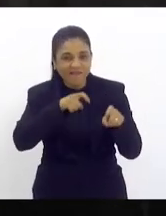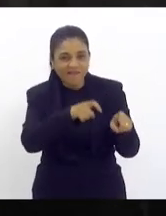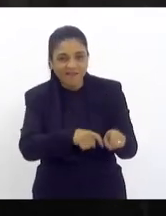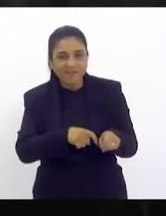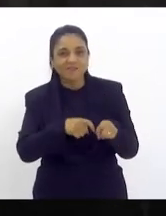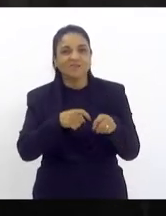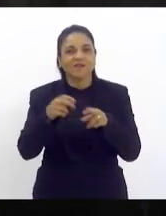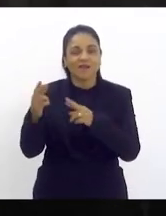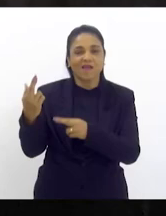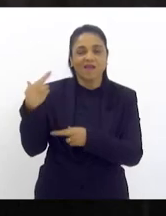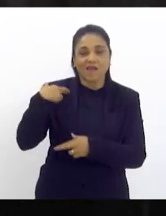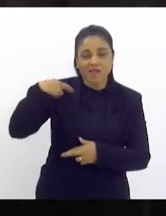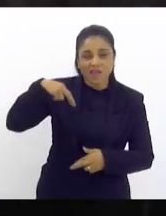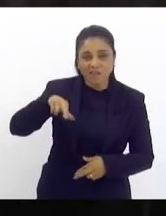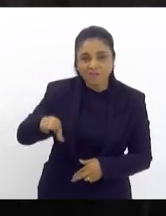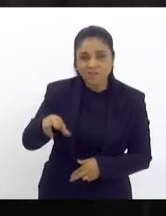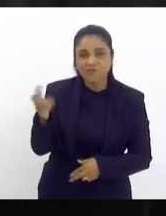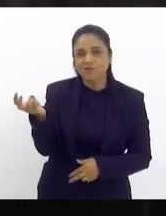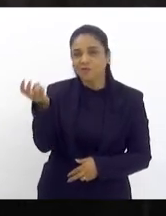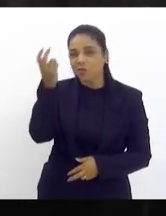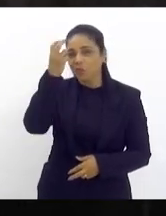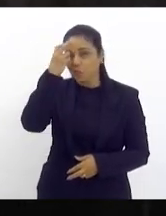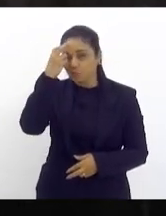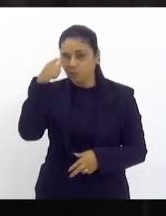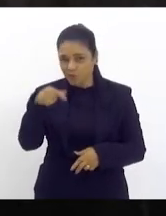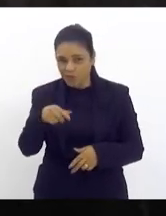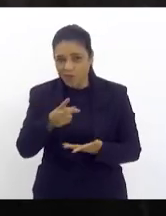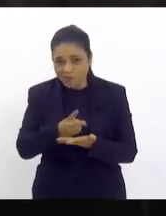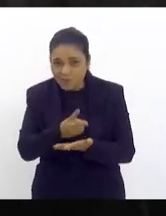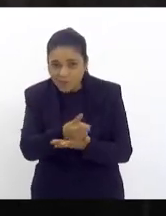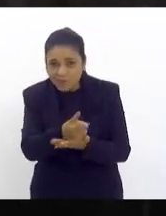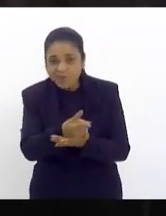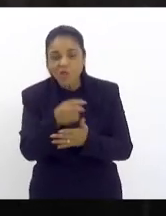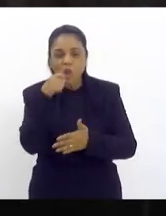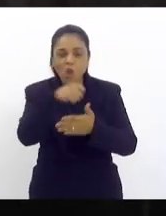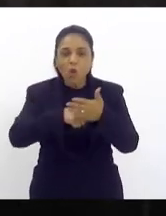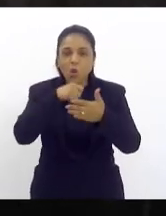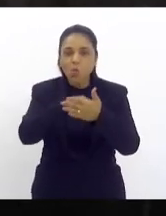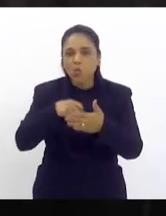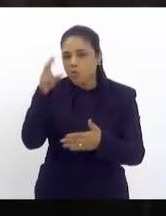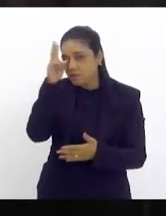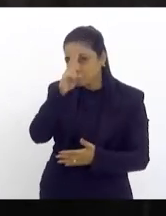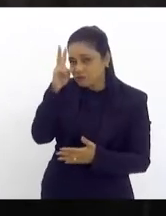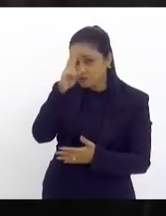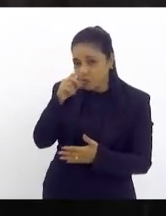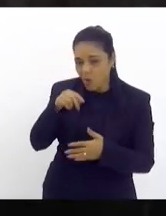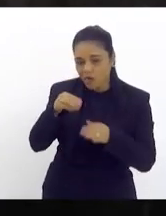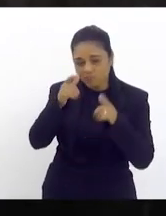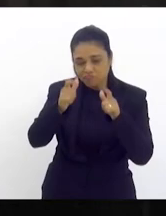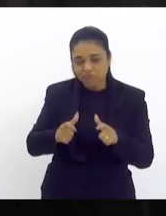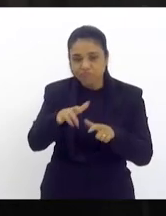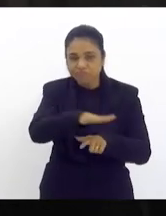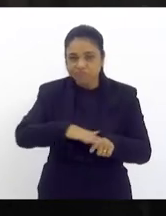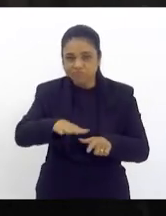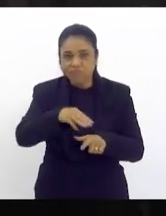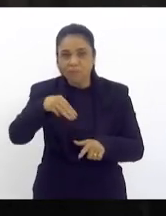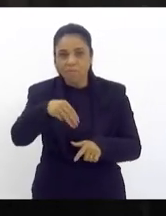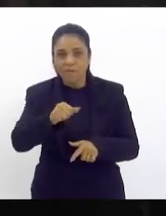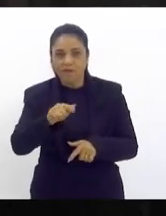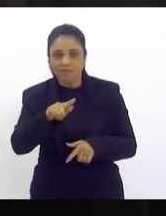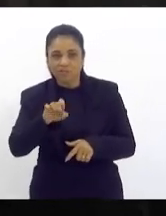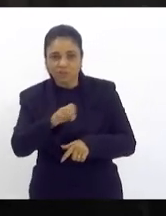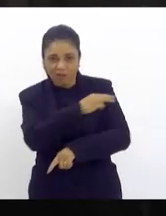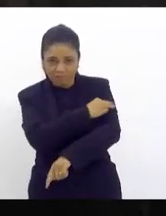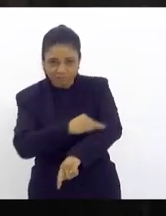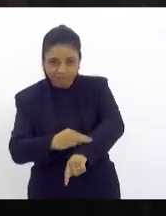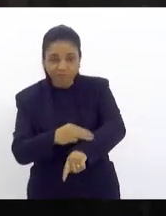inclusive religiosa a tradição cultural e toda a tradição de luta e de história ali em Magé e nesse seminário pude ver